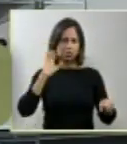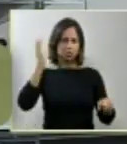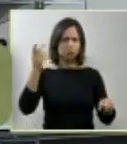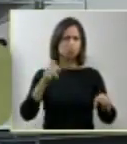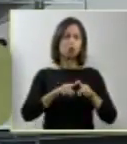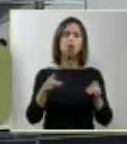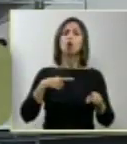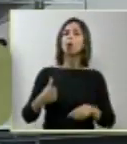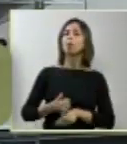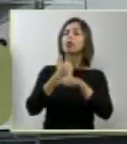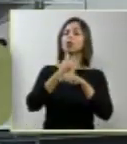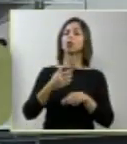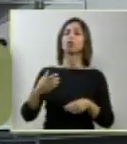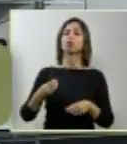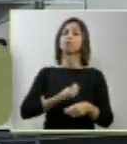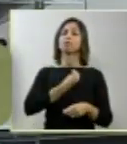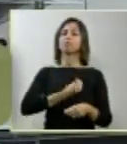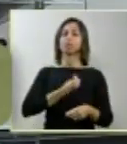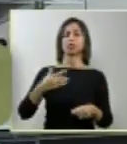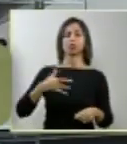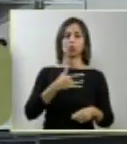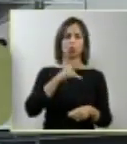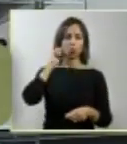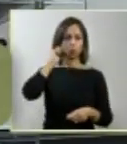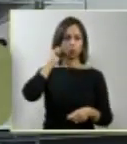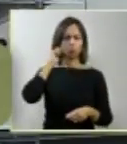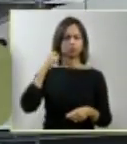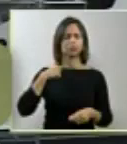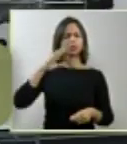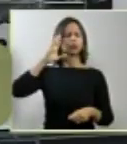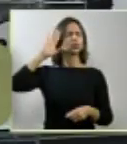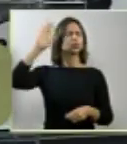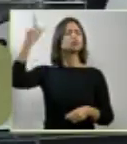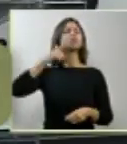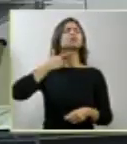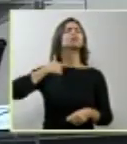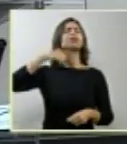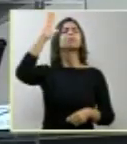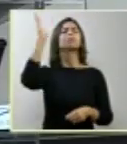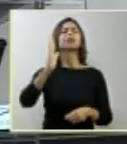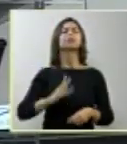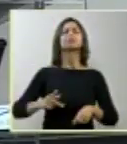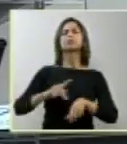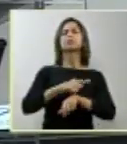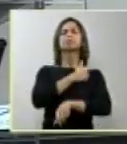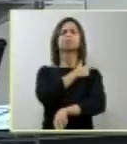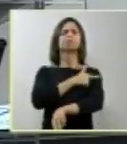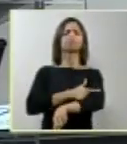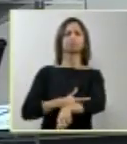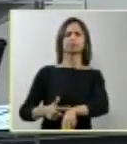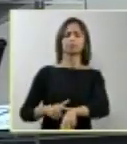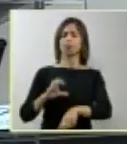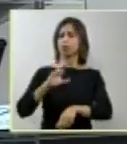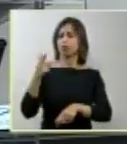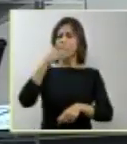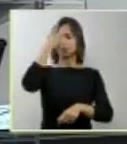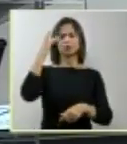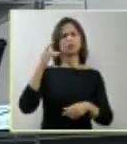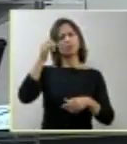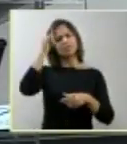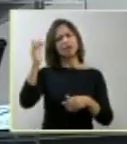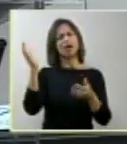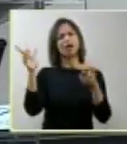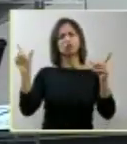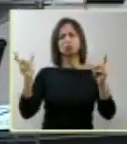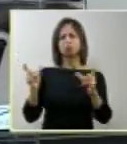a melhoria da qualidade de vida? Sonho com um país civilizado em que, claro, não tenhamos pessoas tão miseráveis,